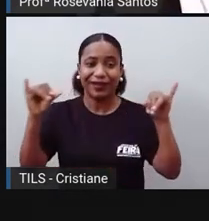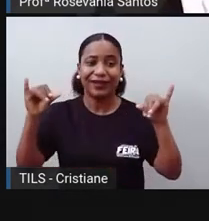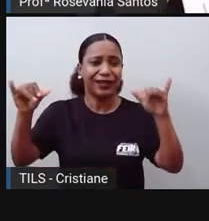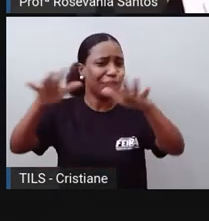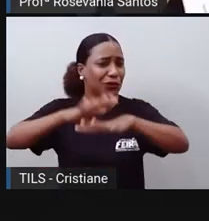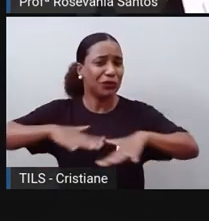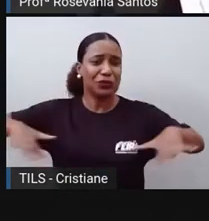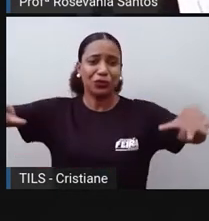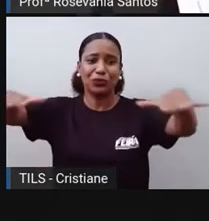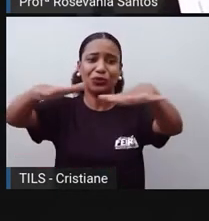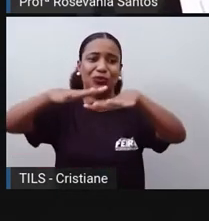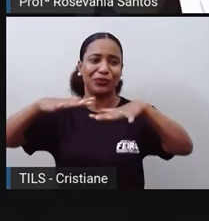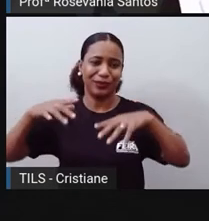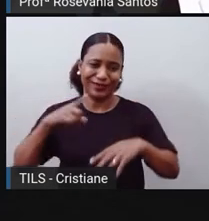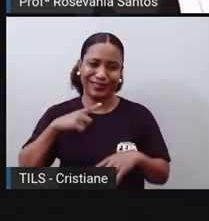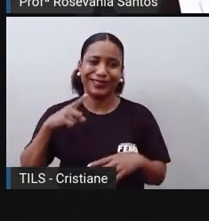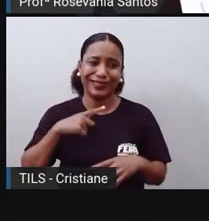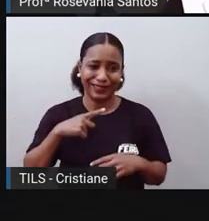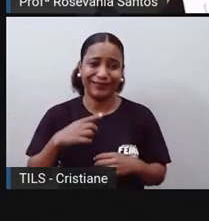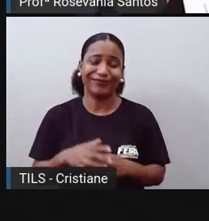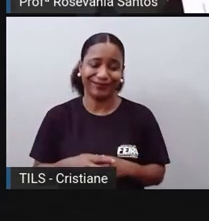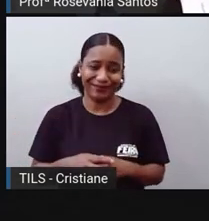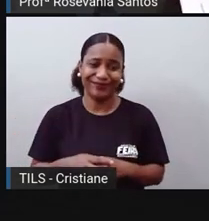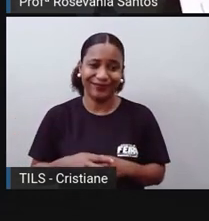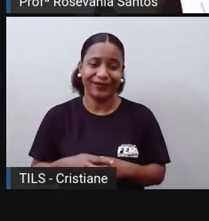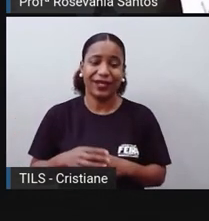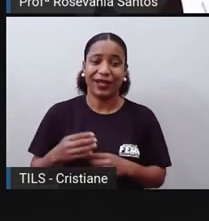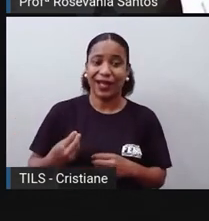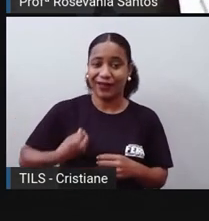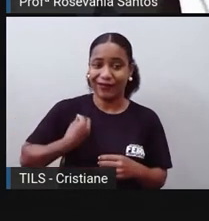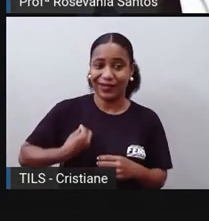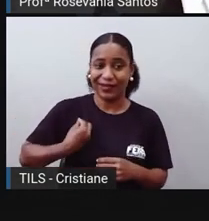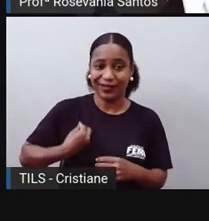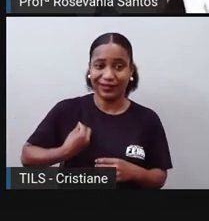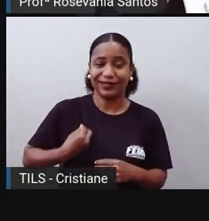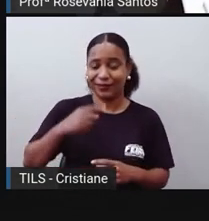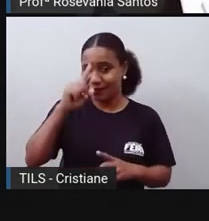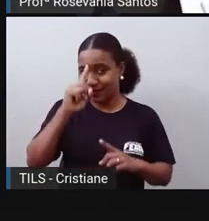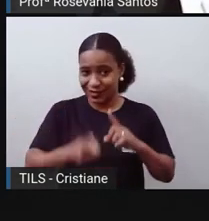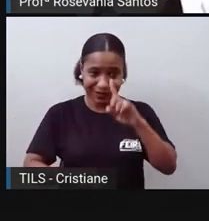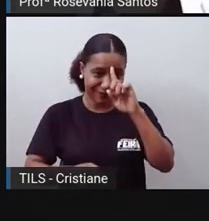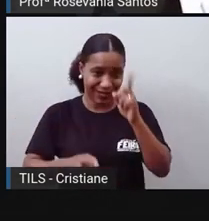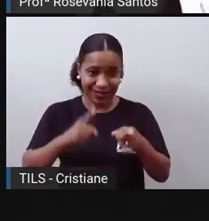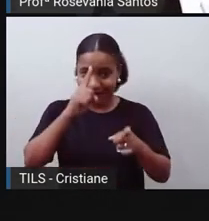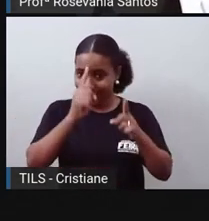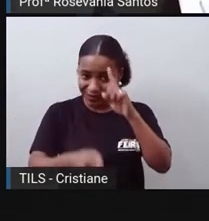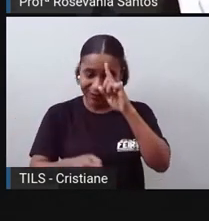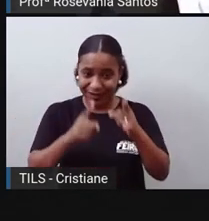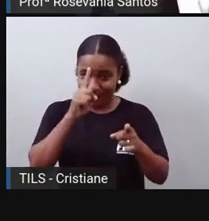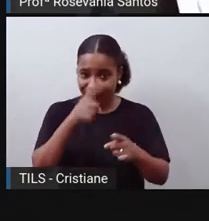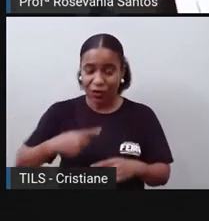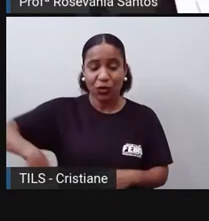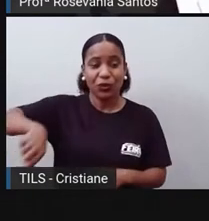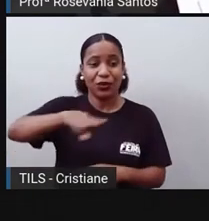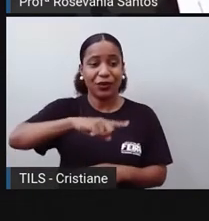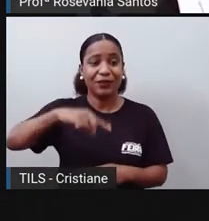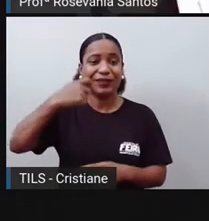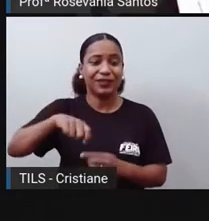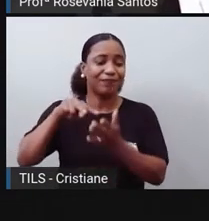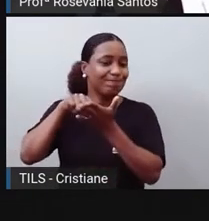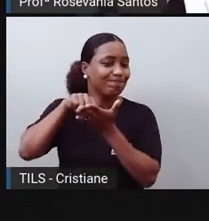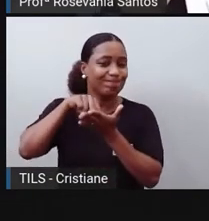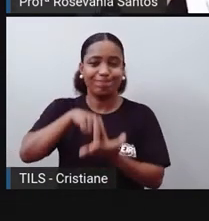mandando na nossa forma de viver, você tem que ter muito pé firme para não cair nessas